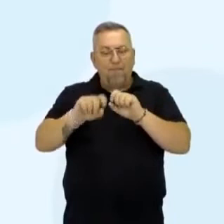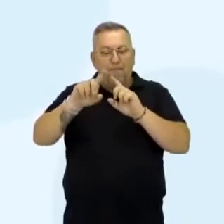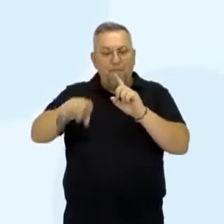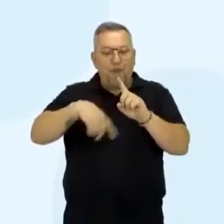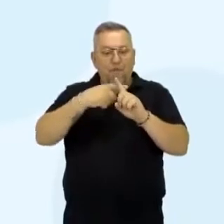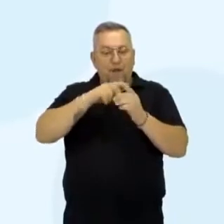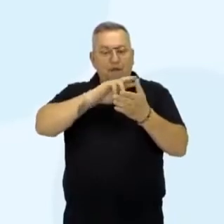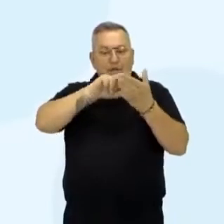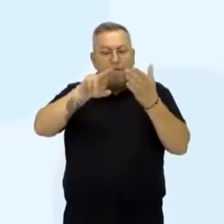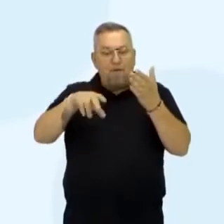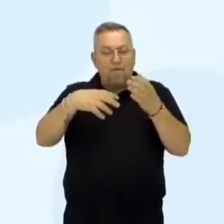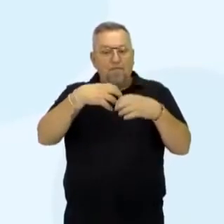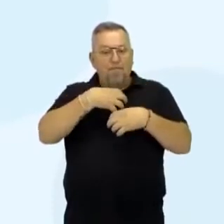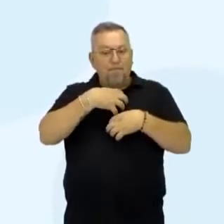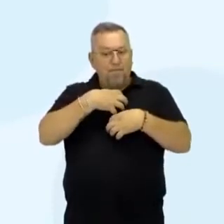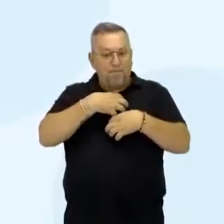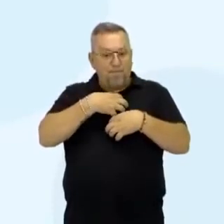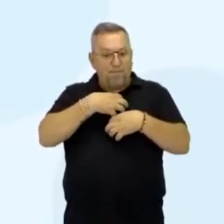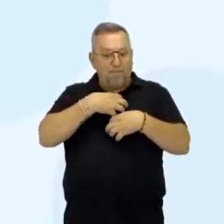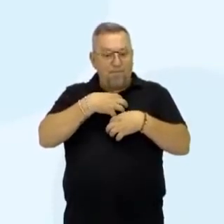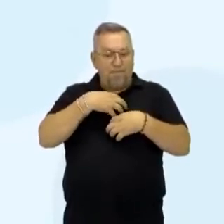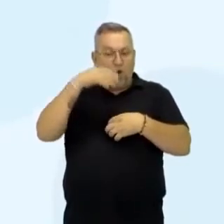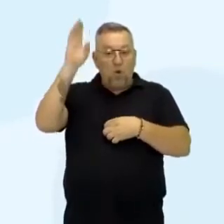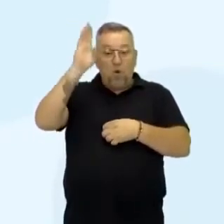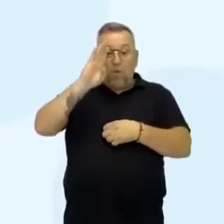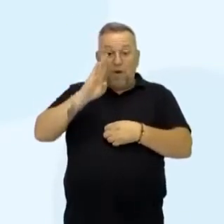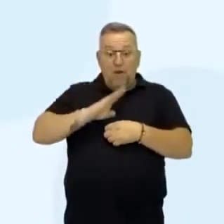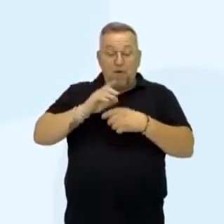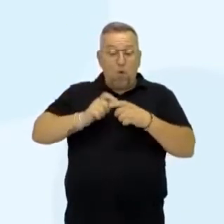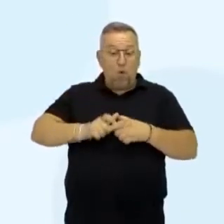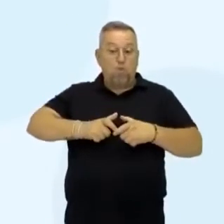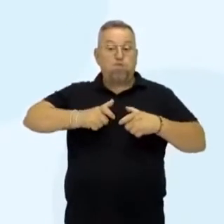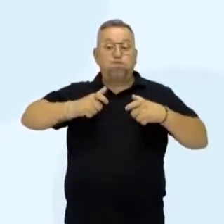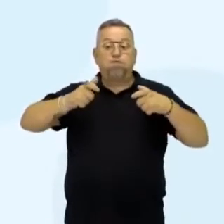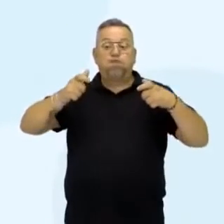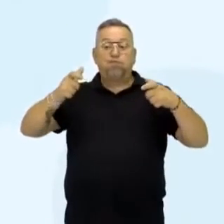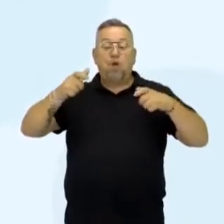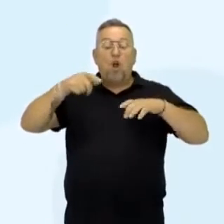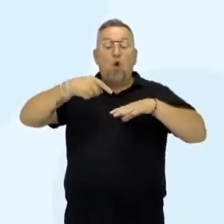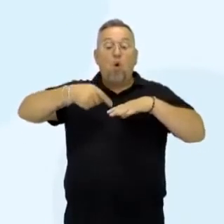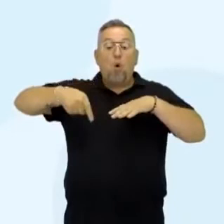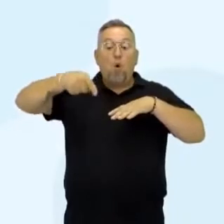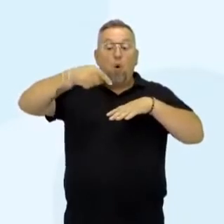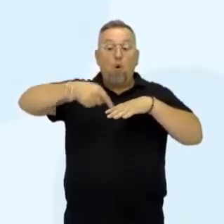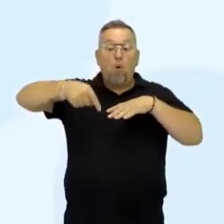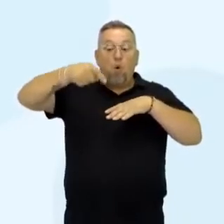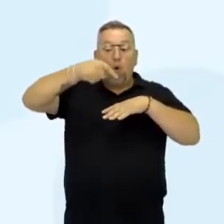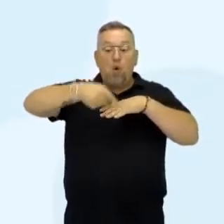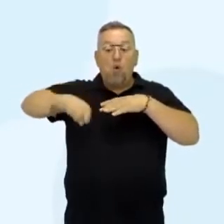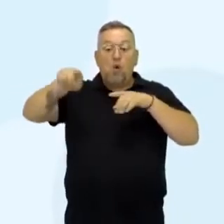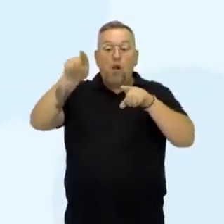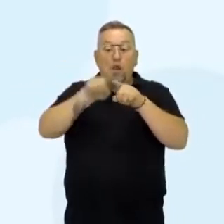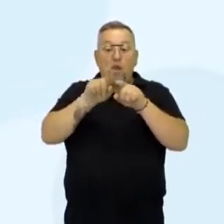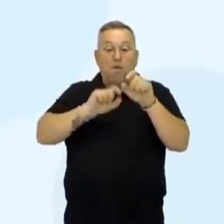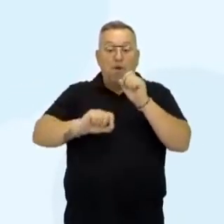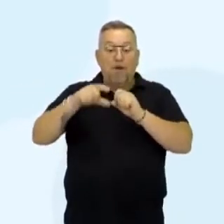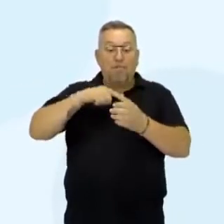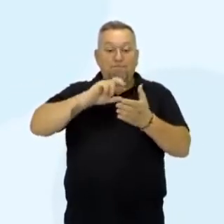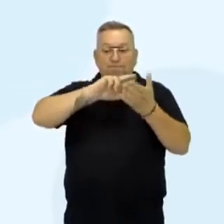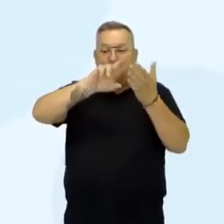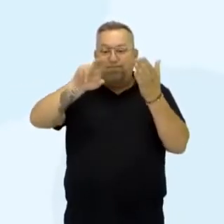mais diferentes características. O Brasil é imenso, ele é um continente. E as suas regiões têm as suas